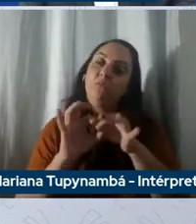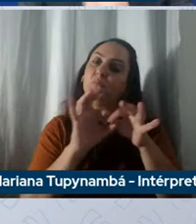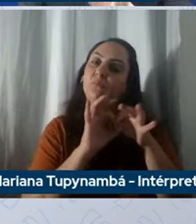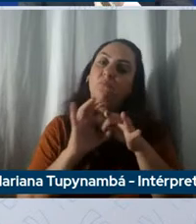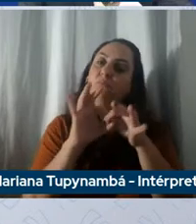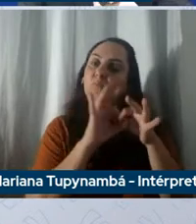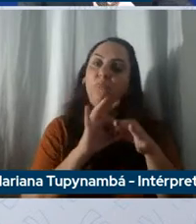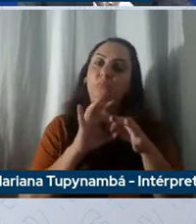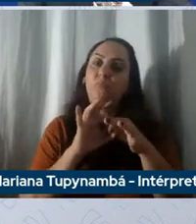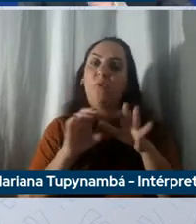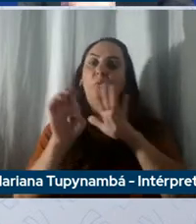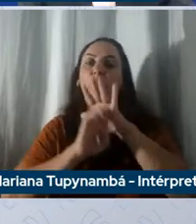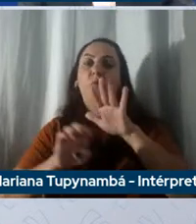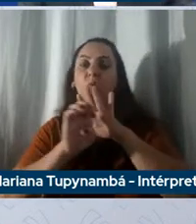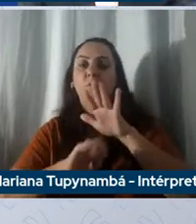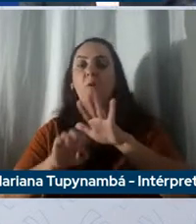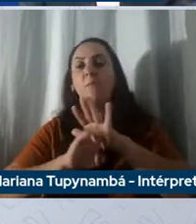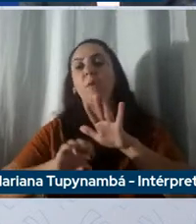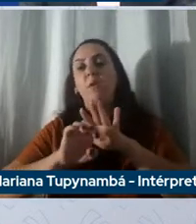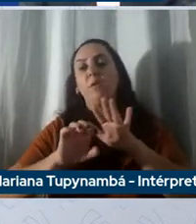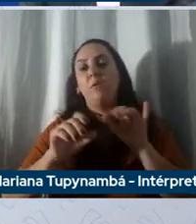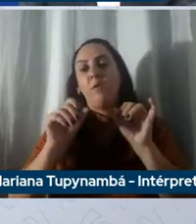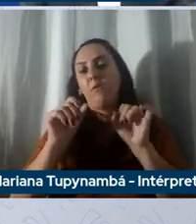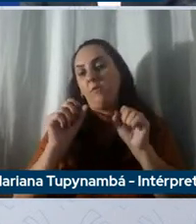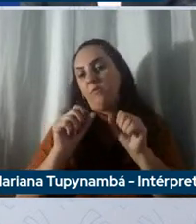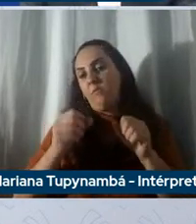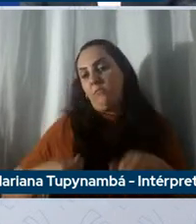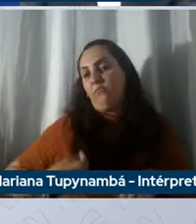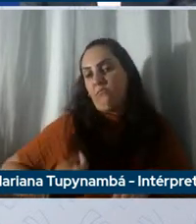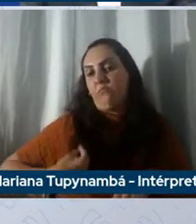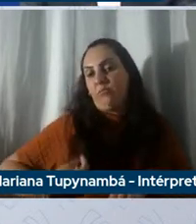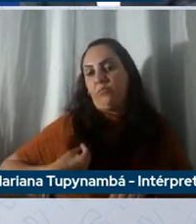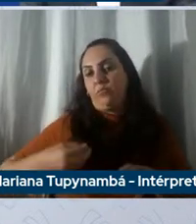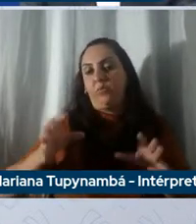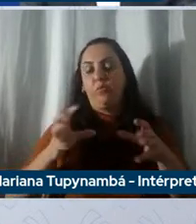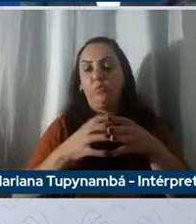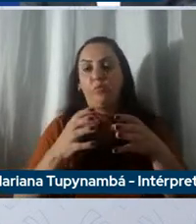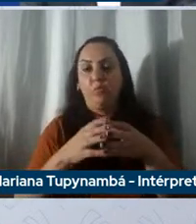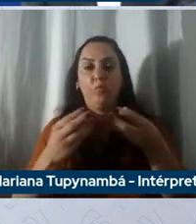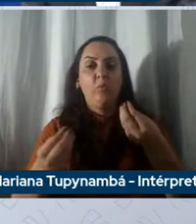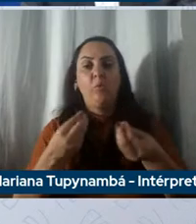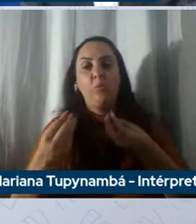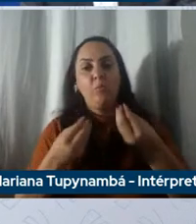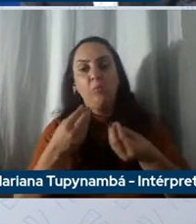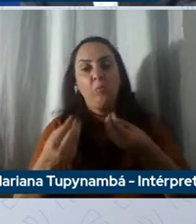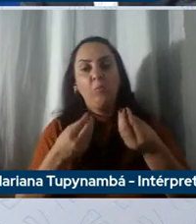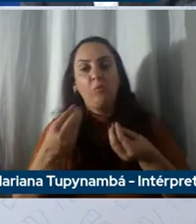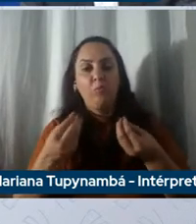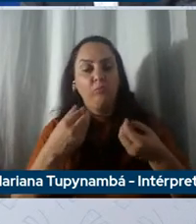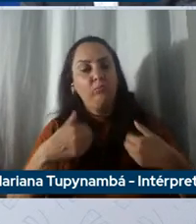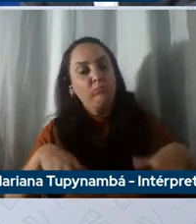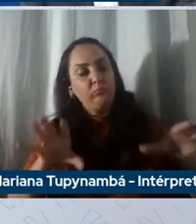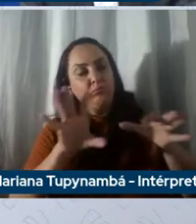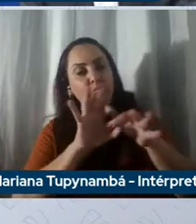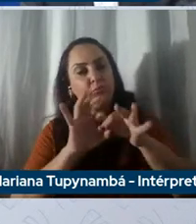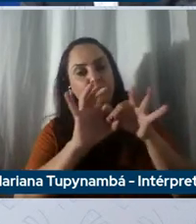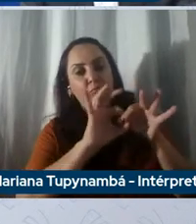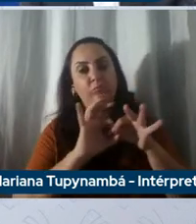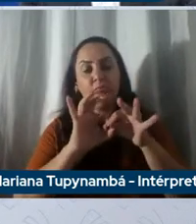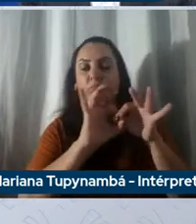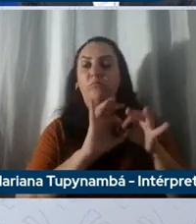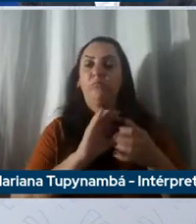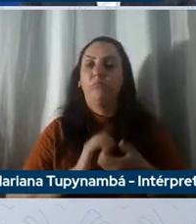está concluído como está aí essa perspectiva né de equalizar essa sinergia